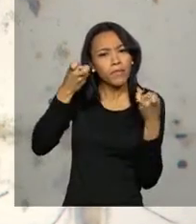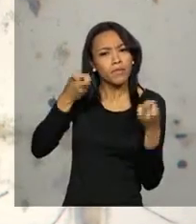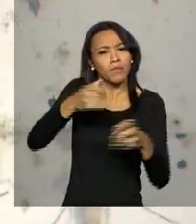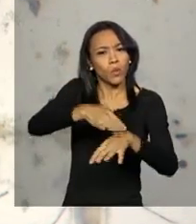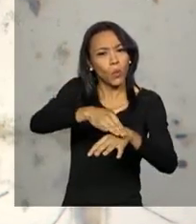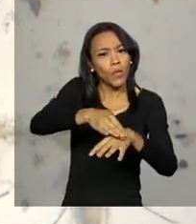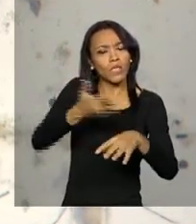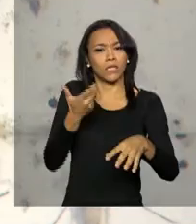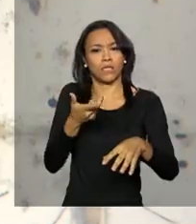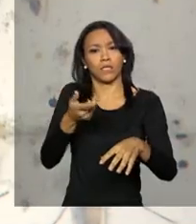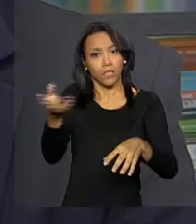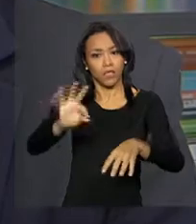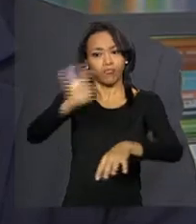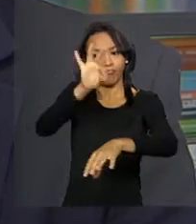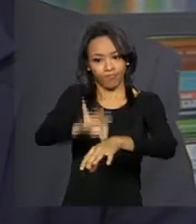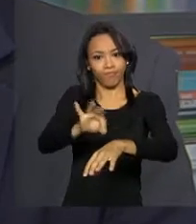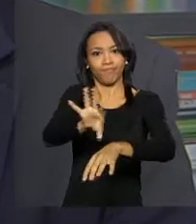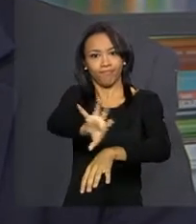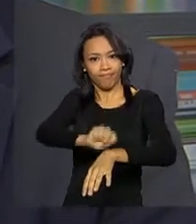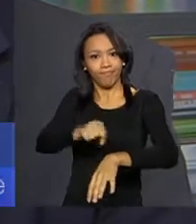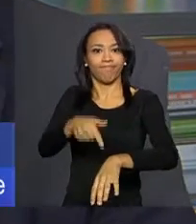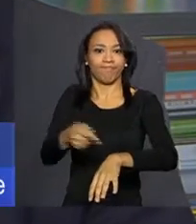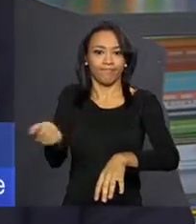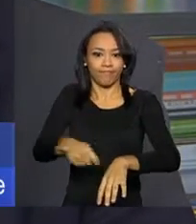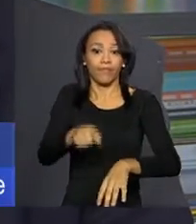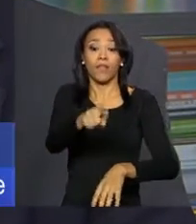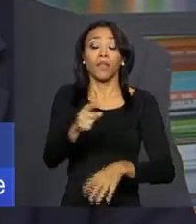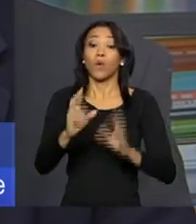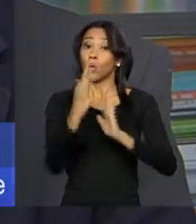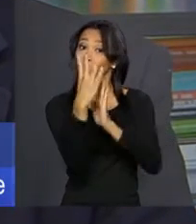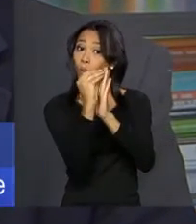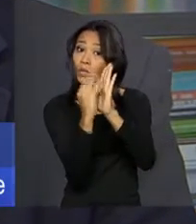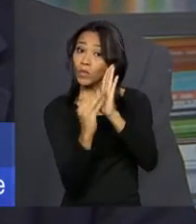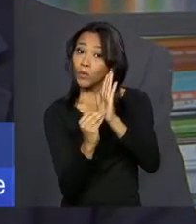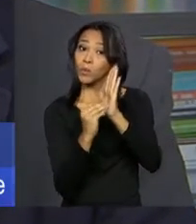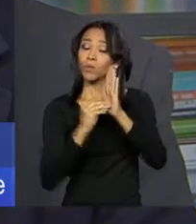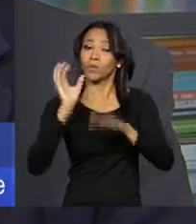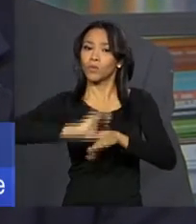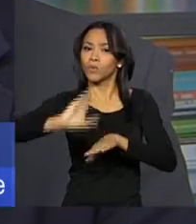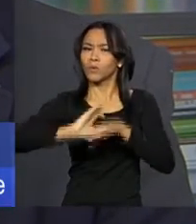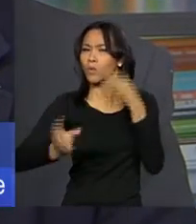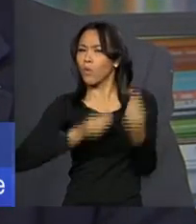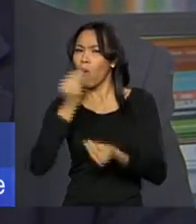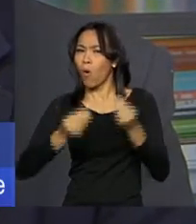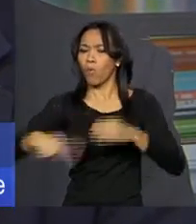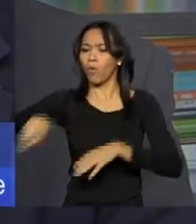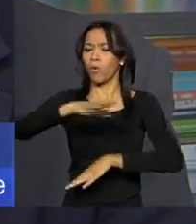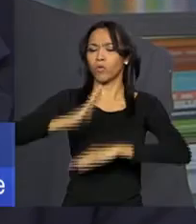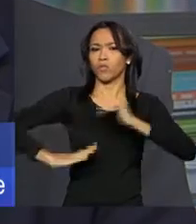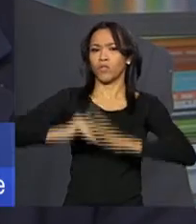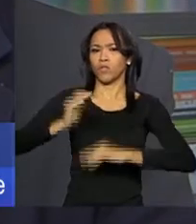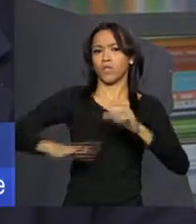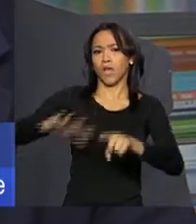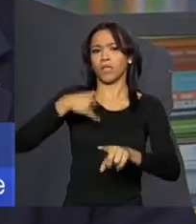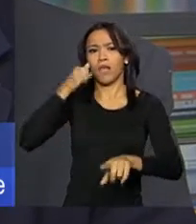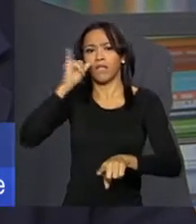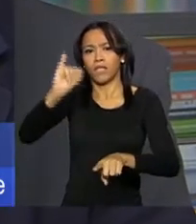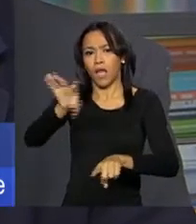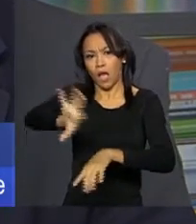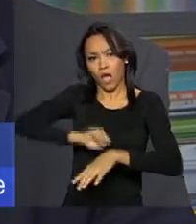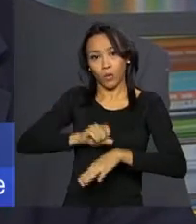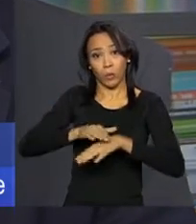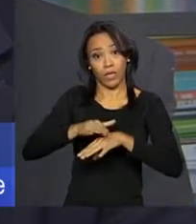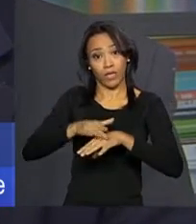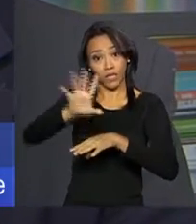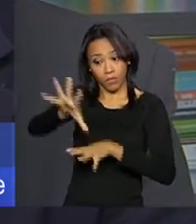transmitidas pelo mosquito. O conteúdo desses cursos são dirigidos a essas fases, como o profissional pode prevenir a doença, que orientações dá à